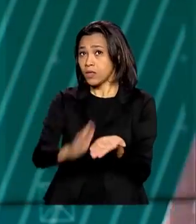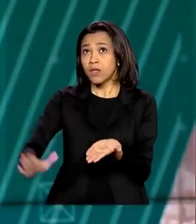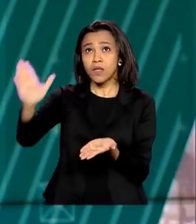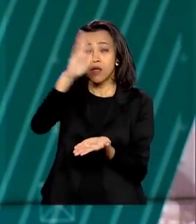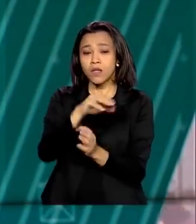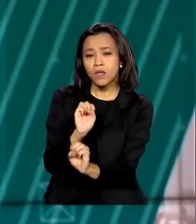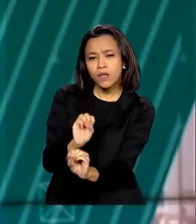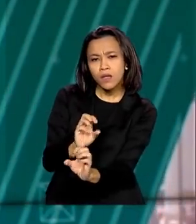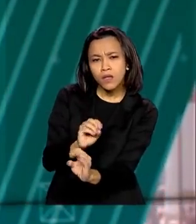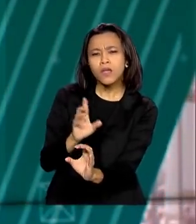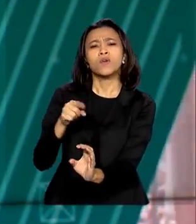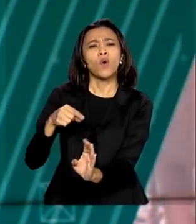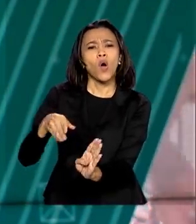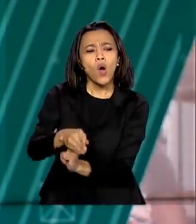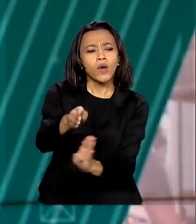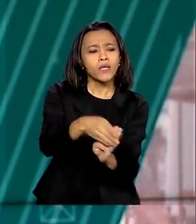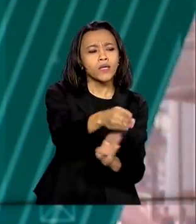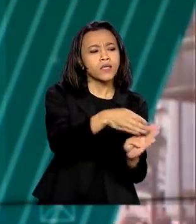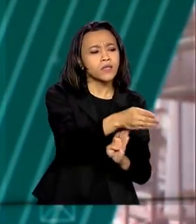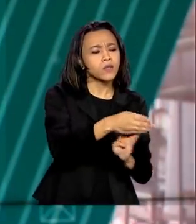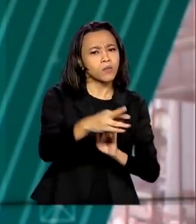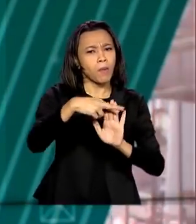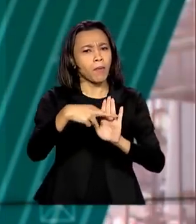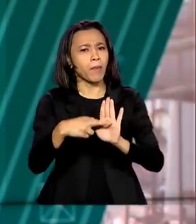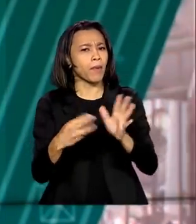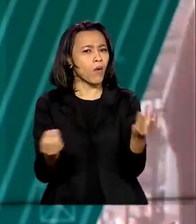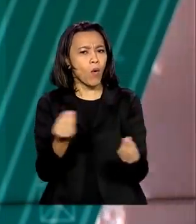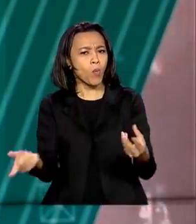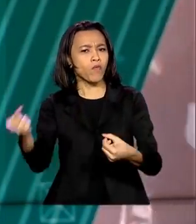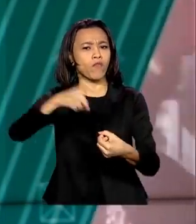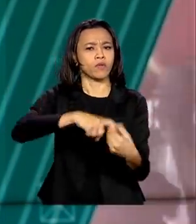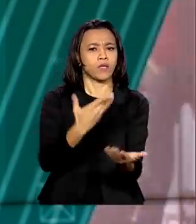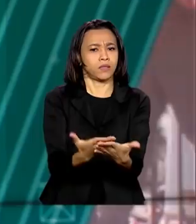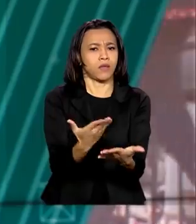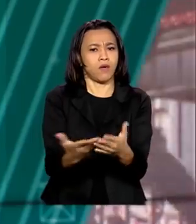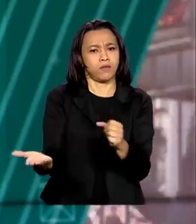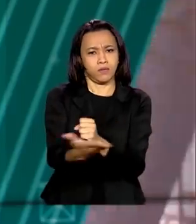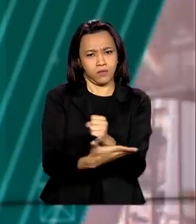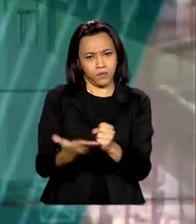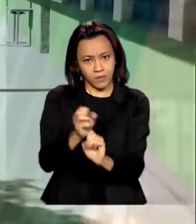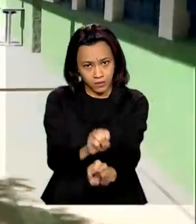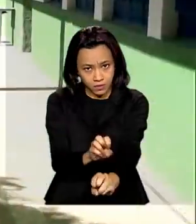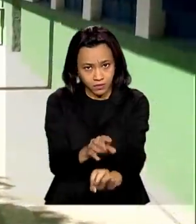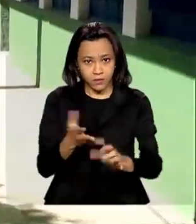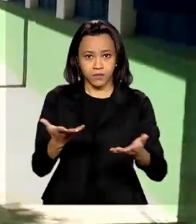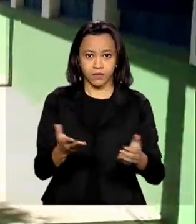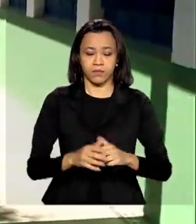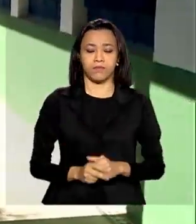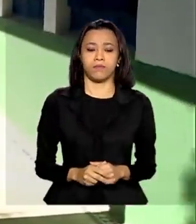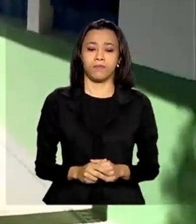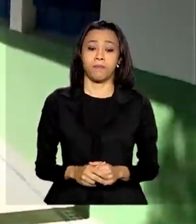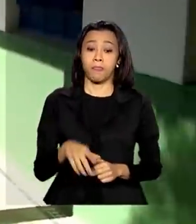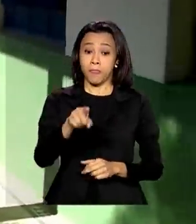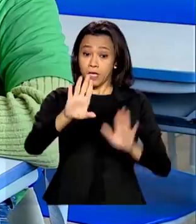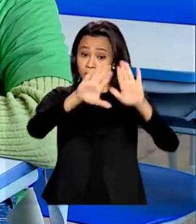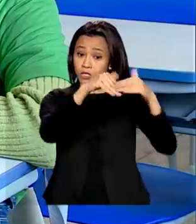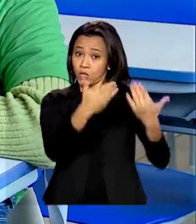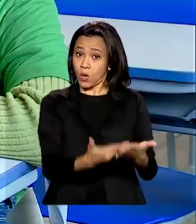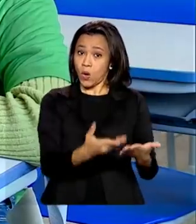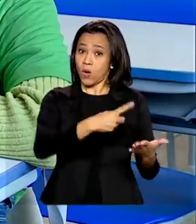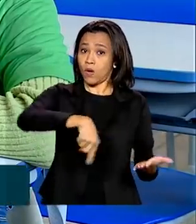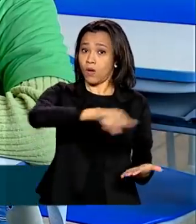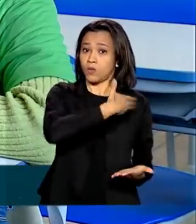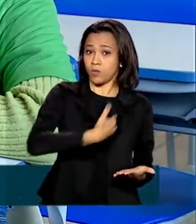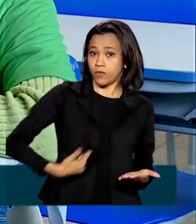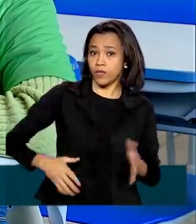orientações para o retorno das aulas presenciais na educação básica. Escolas públicas e privadas de